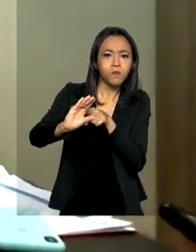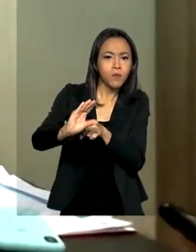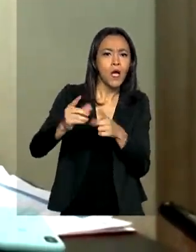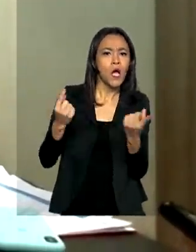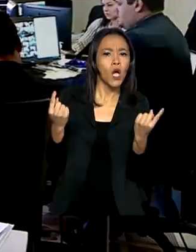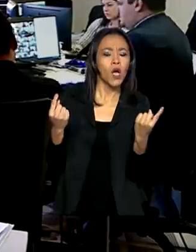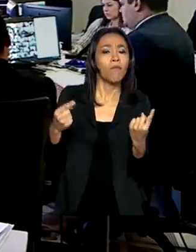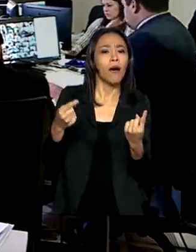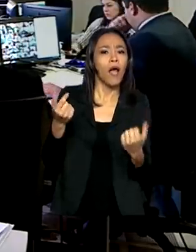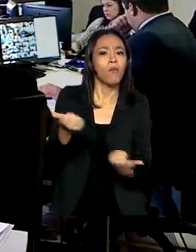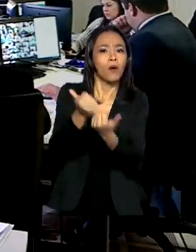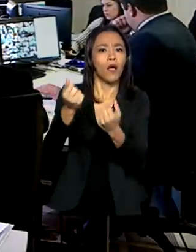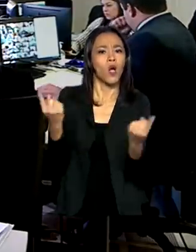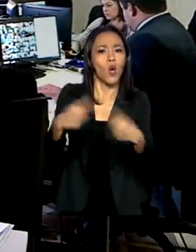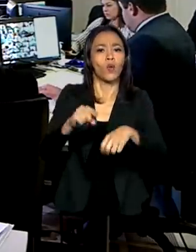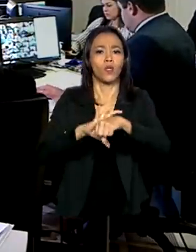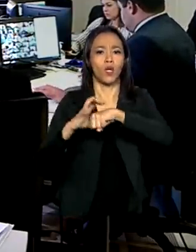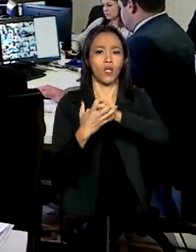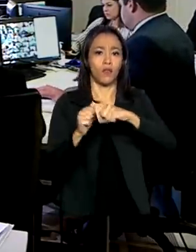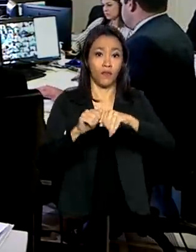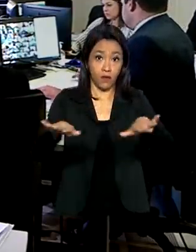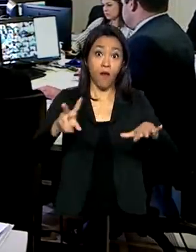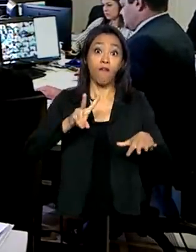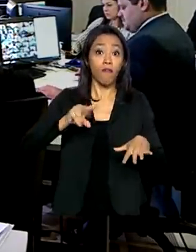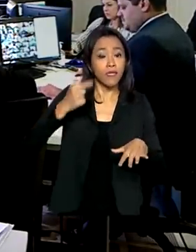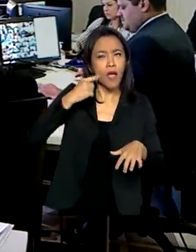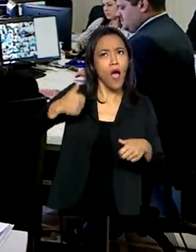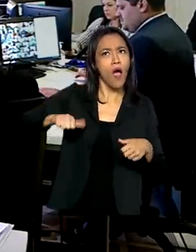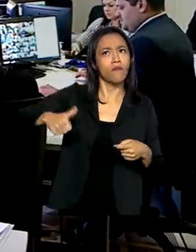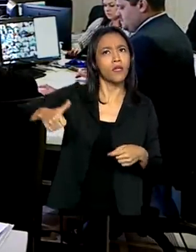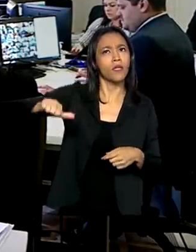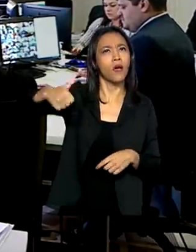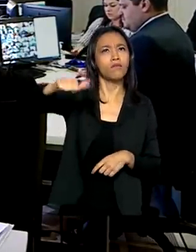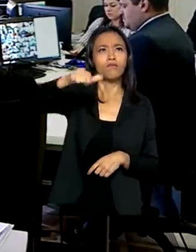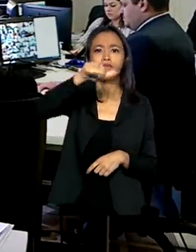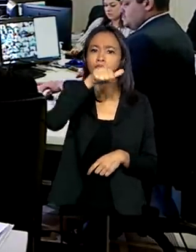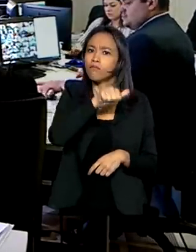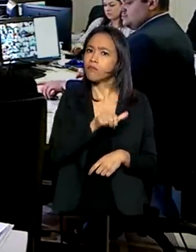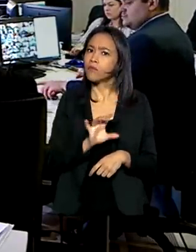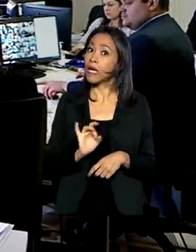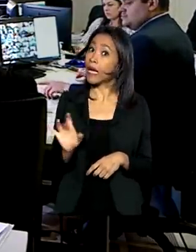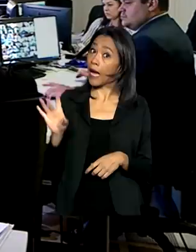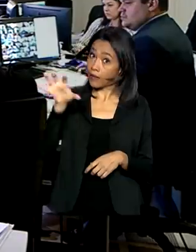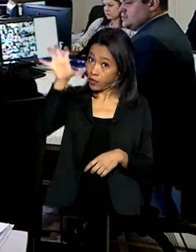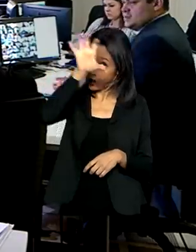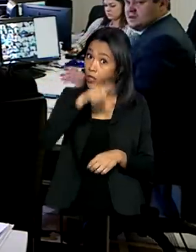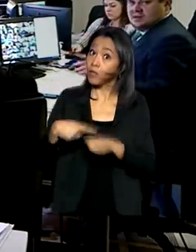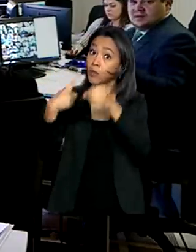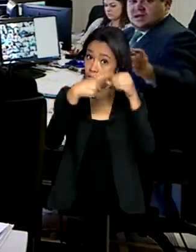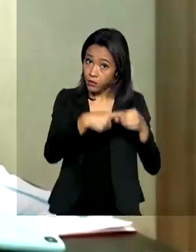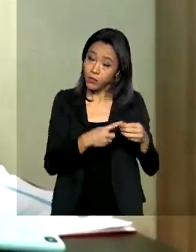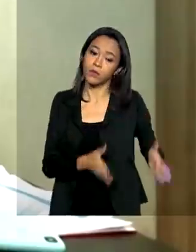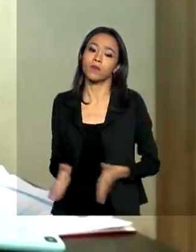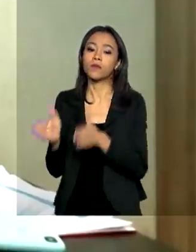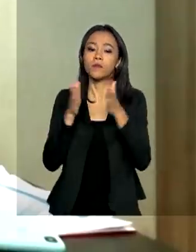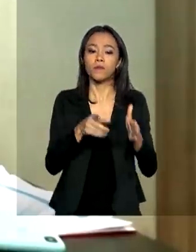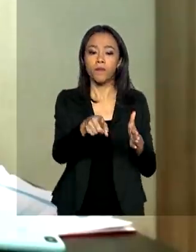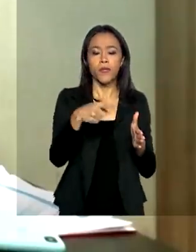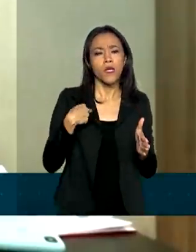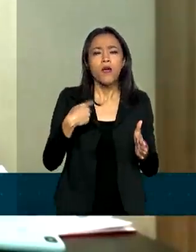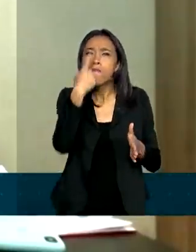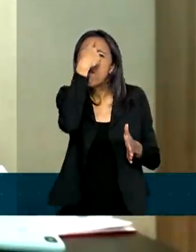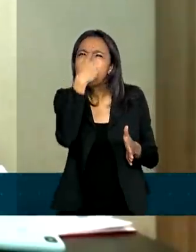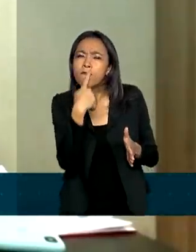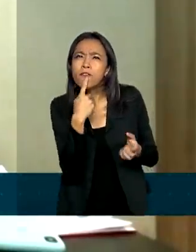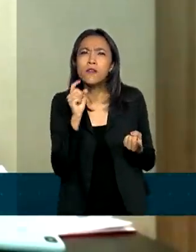coronavírus será avaliada de acordo com a necessidade de cada estado e dos municípios. Percebendo os distintos perfis de